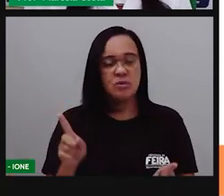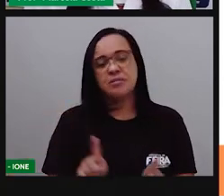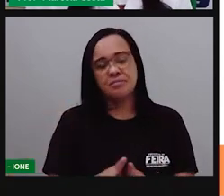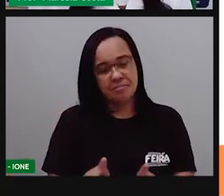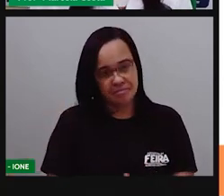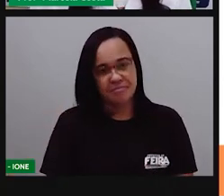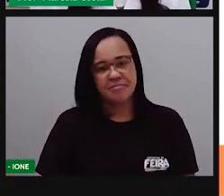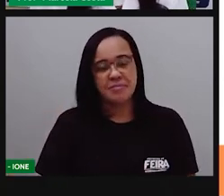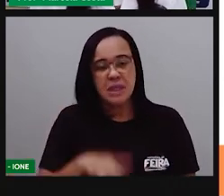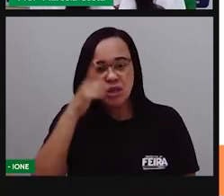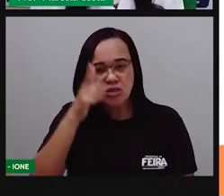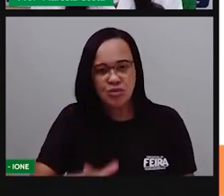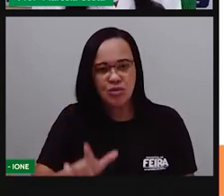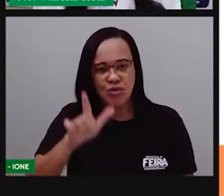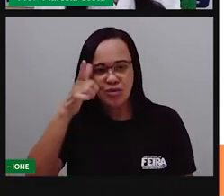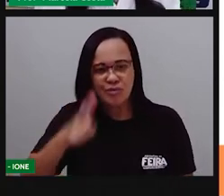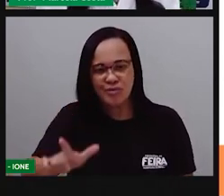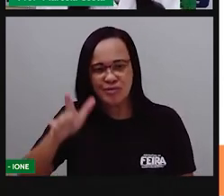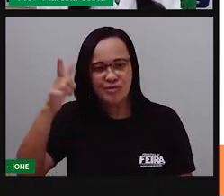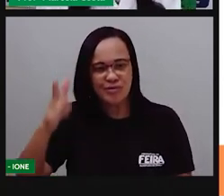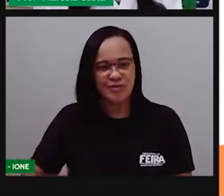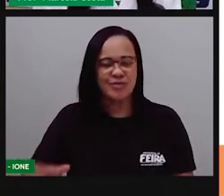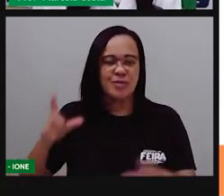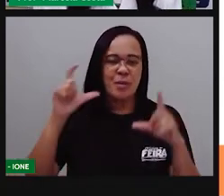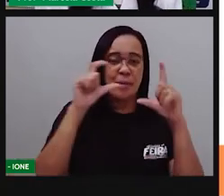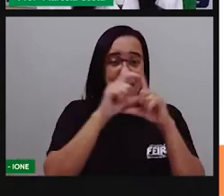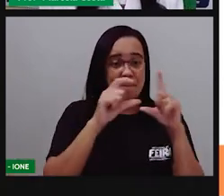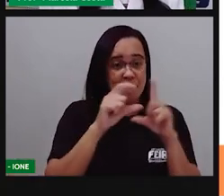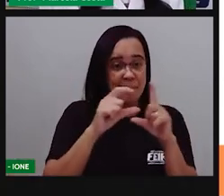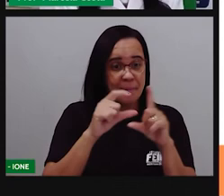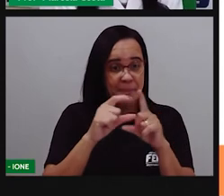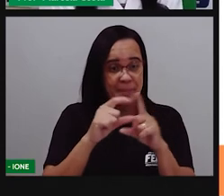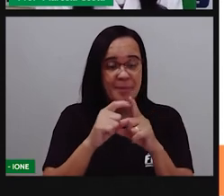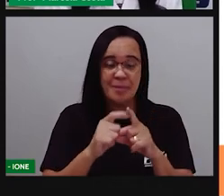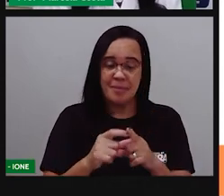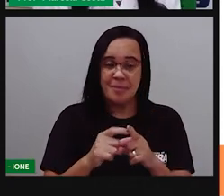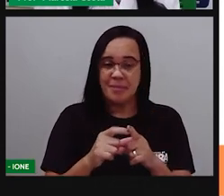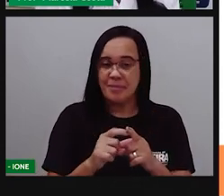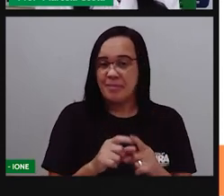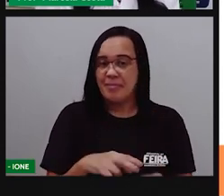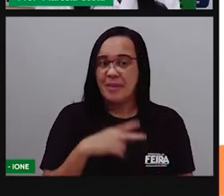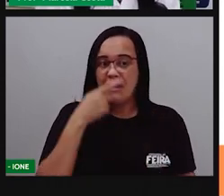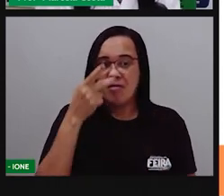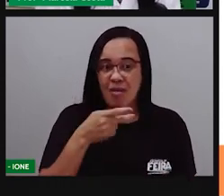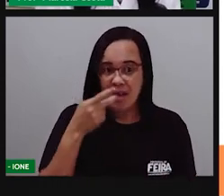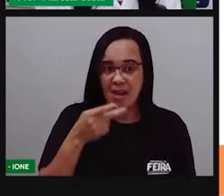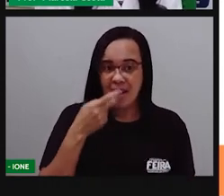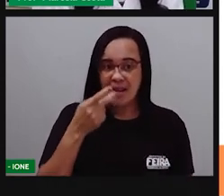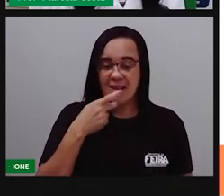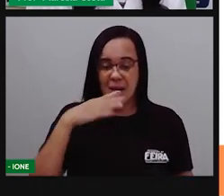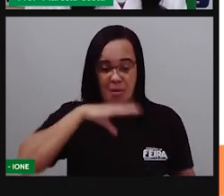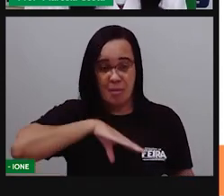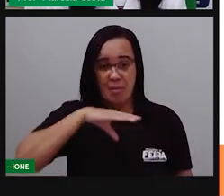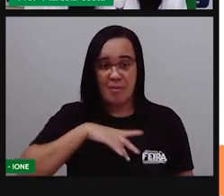Veja como a repetição de palavras produz essa trava na nossa língua, né?